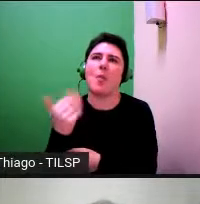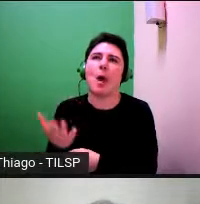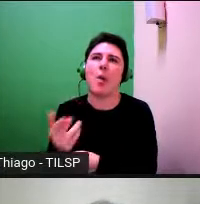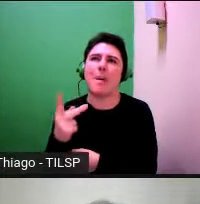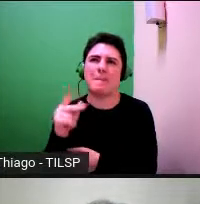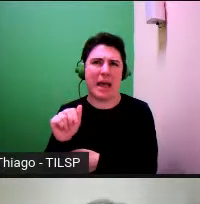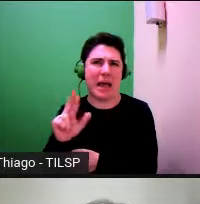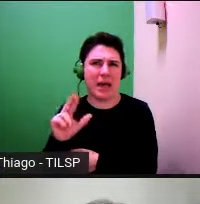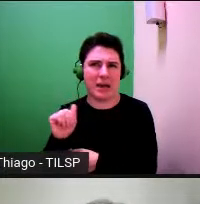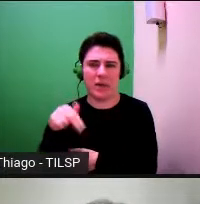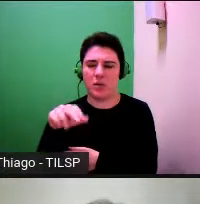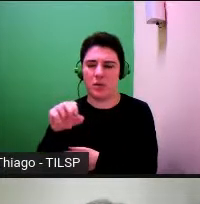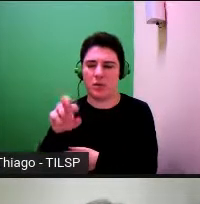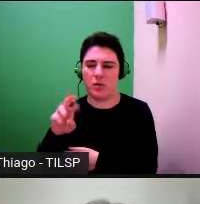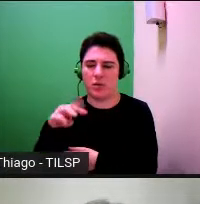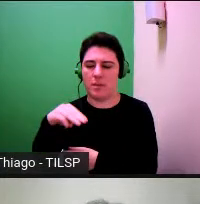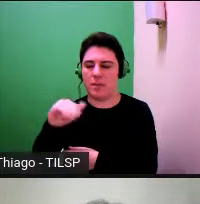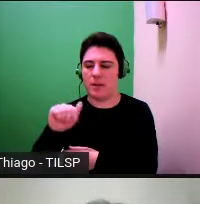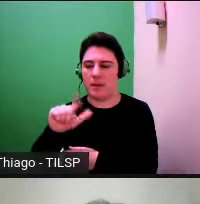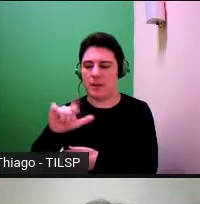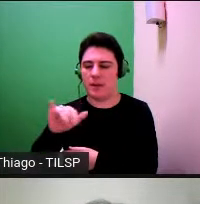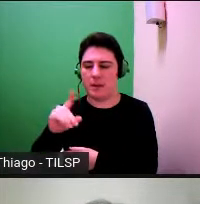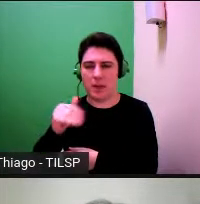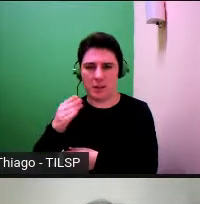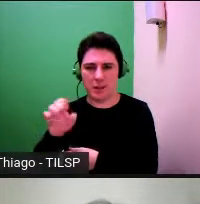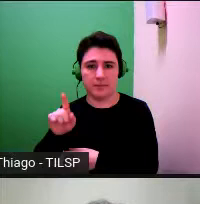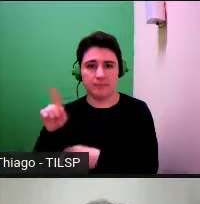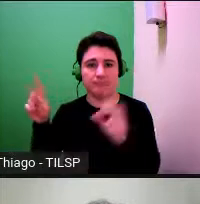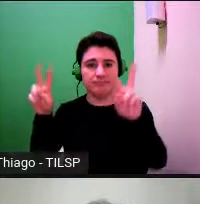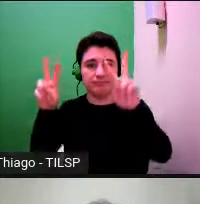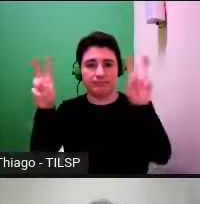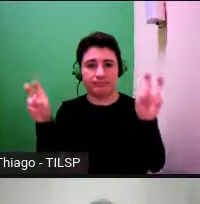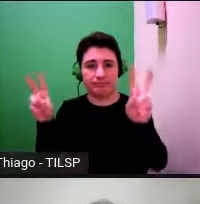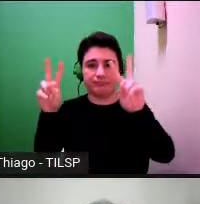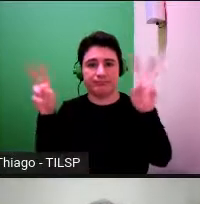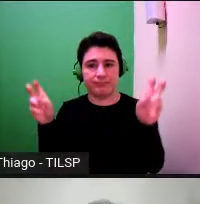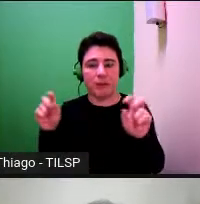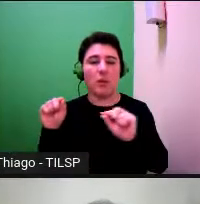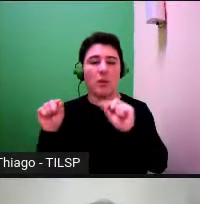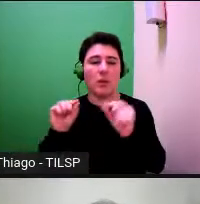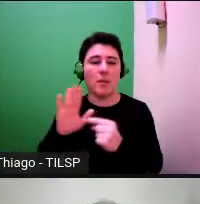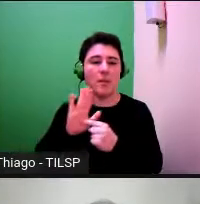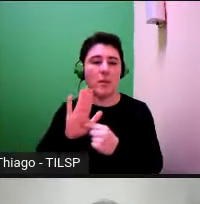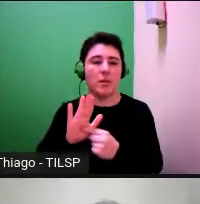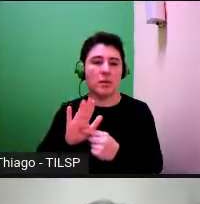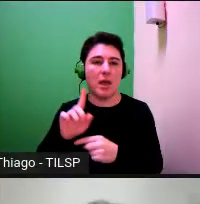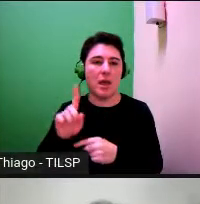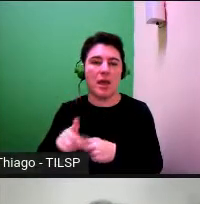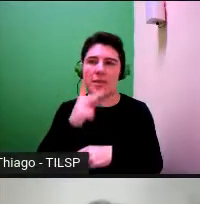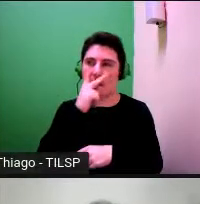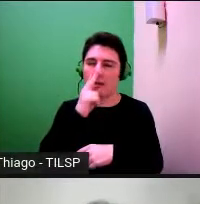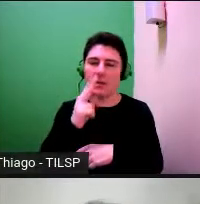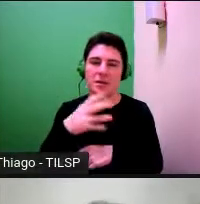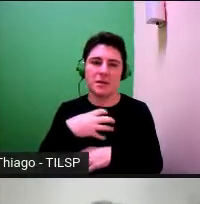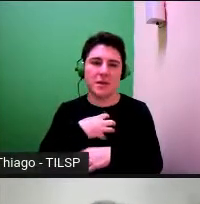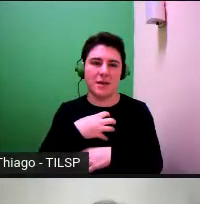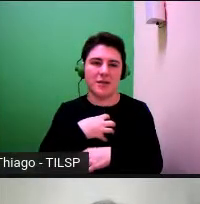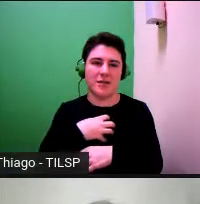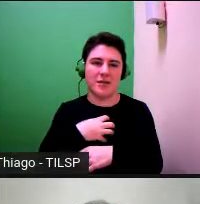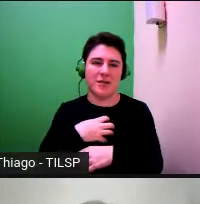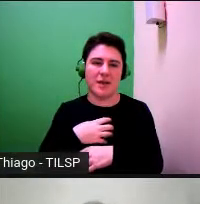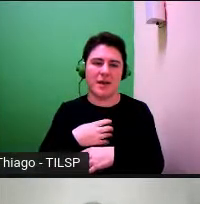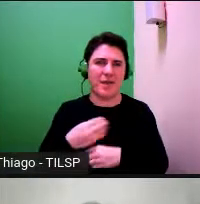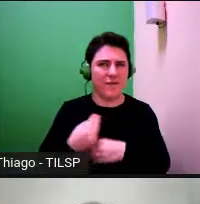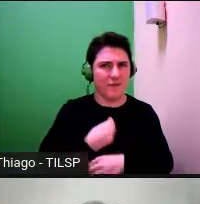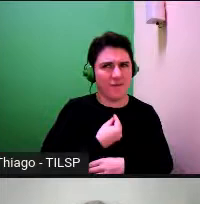e o está muito próximo entre aspas é retirado do texto mas introduz aqui um distanciamento logo no título entre a vida